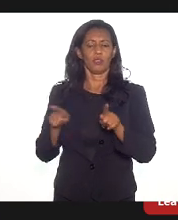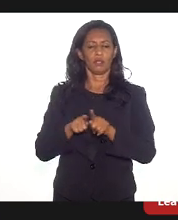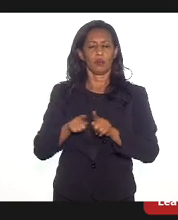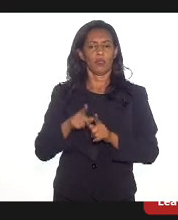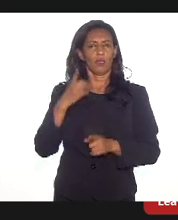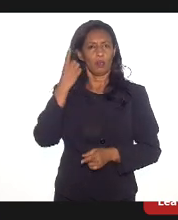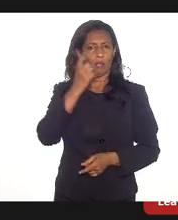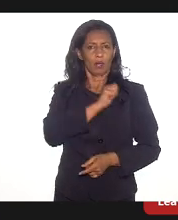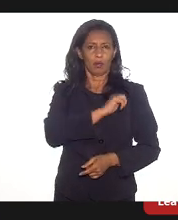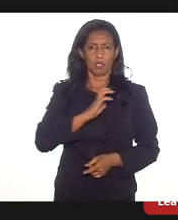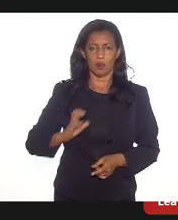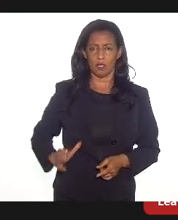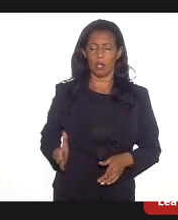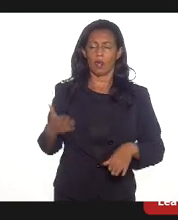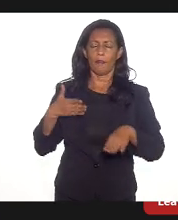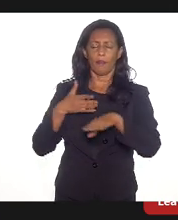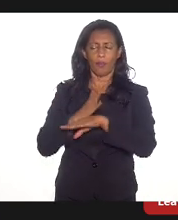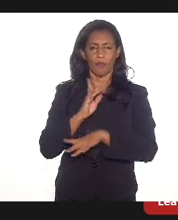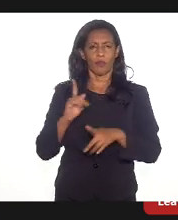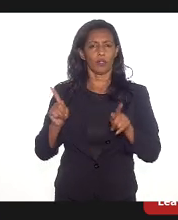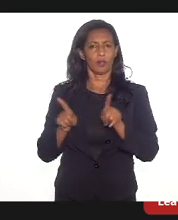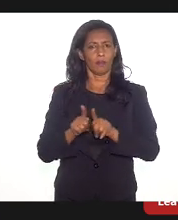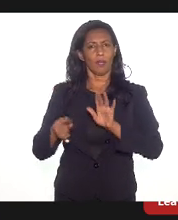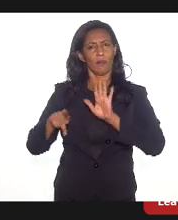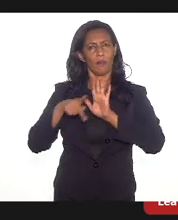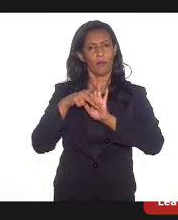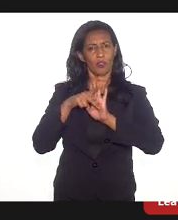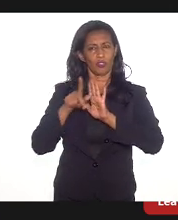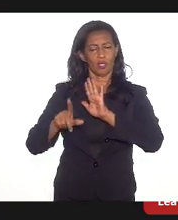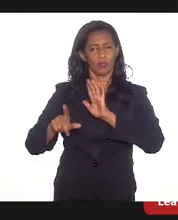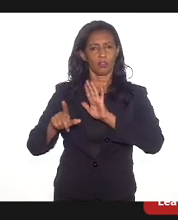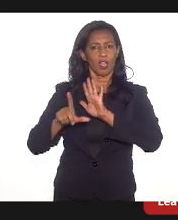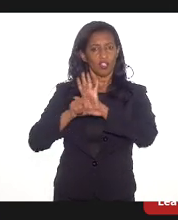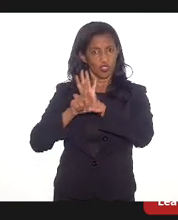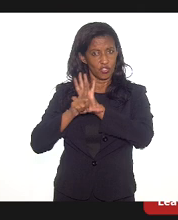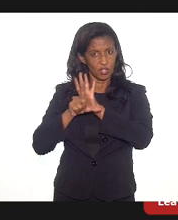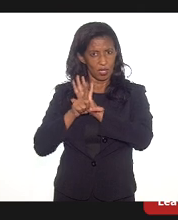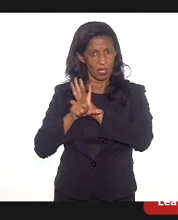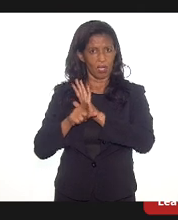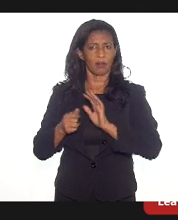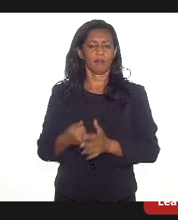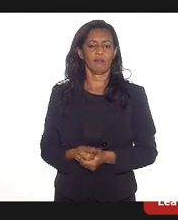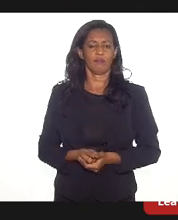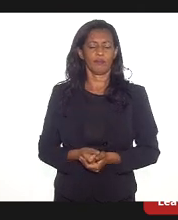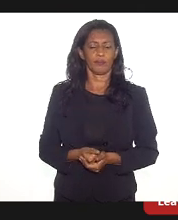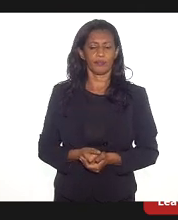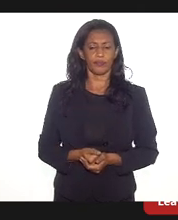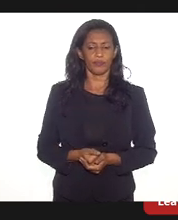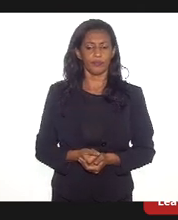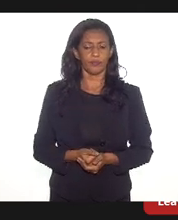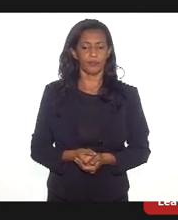Siciliano aprovou também um projeto de lei que vai nesse sentido, que estabelece inclusive